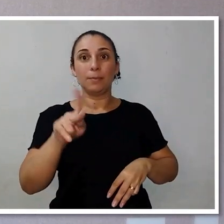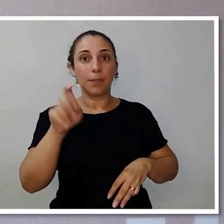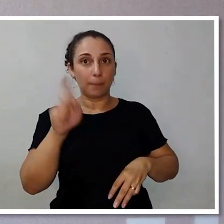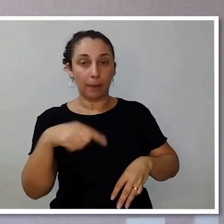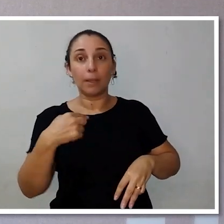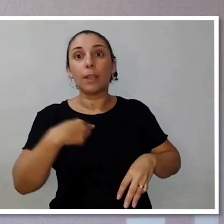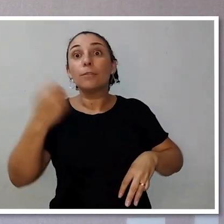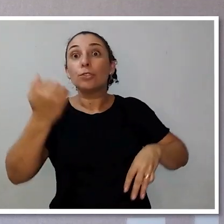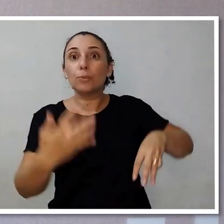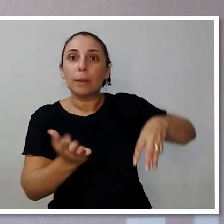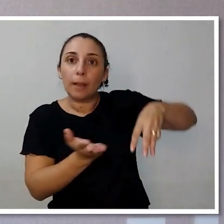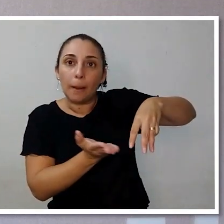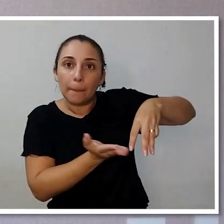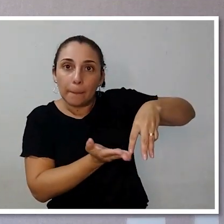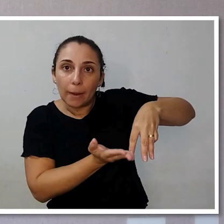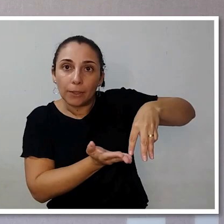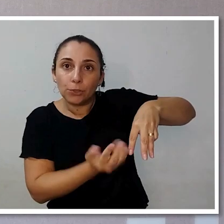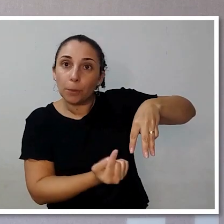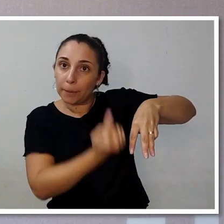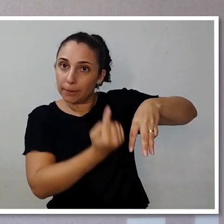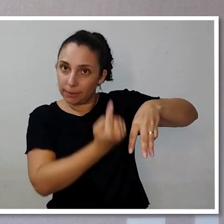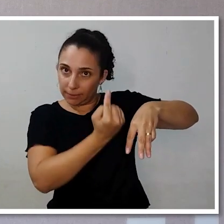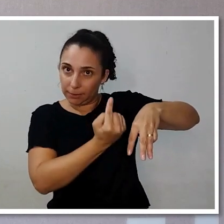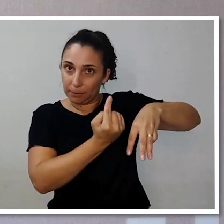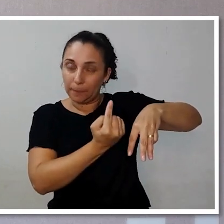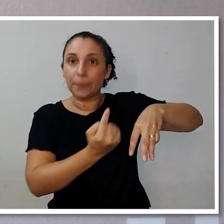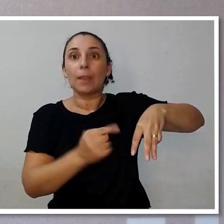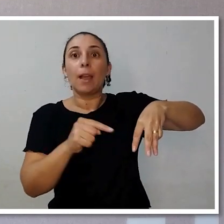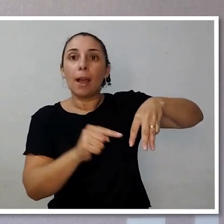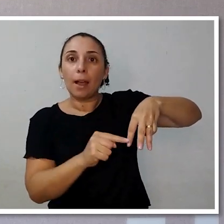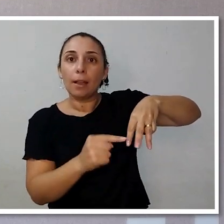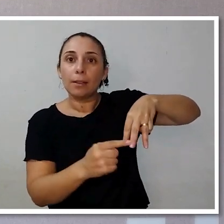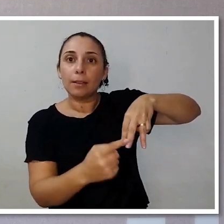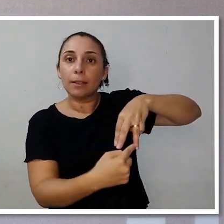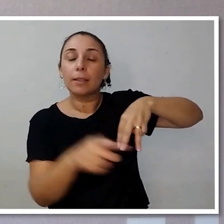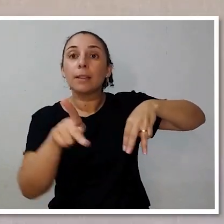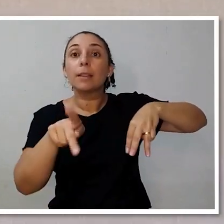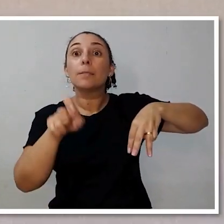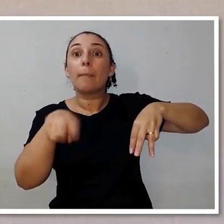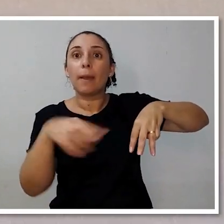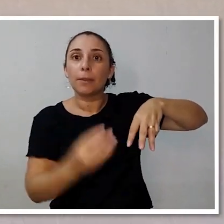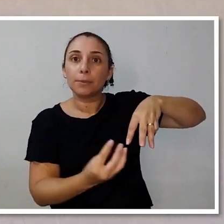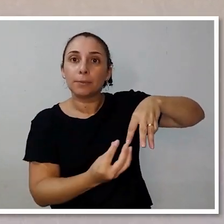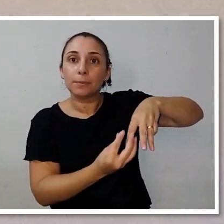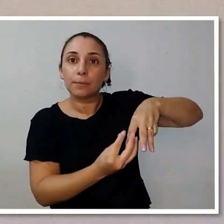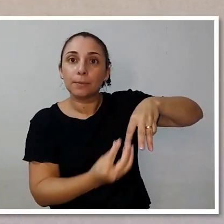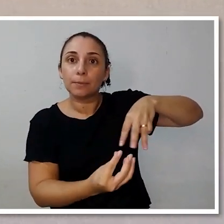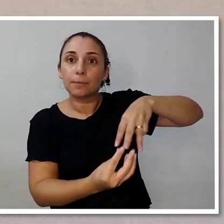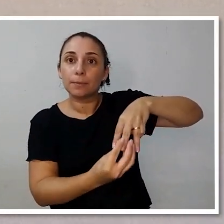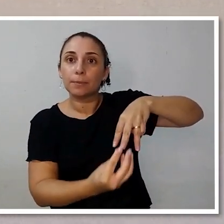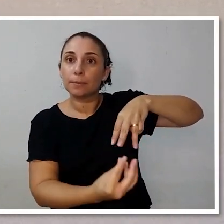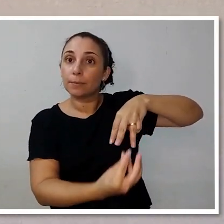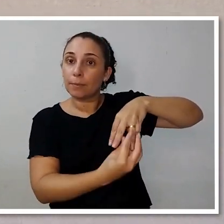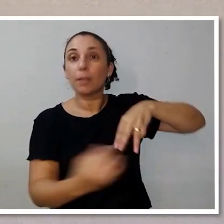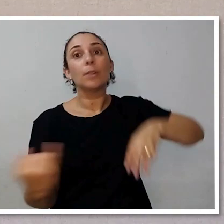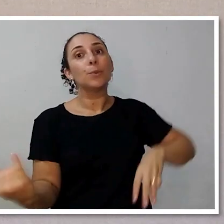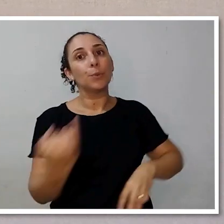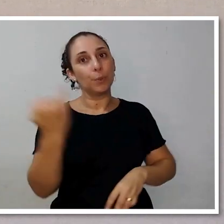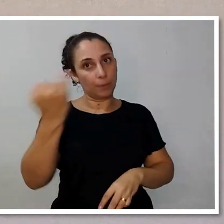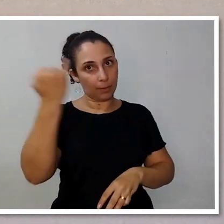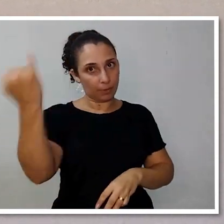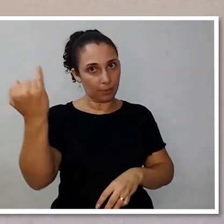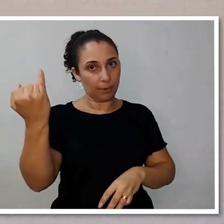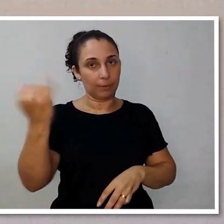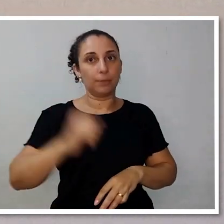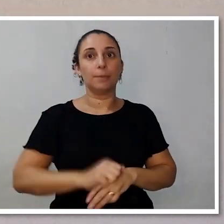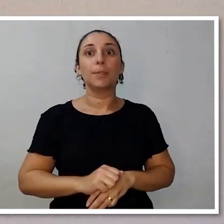baixo para cima, que é para facilitar o entendimento. Vamos começar pela base do tripé, os pés. É um detalhe que as pessoas não dão